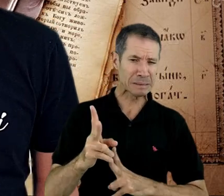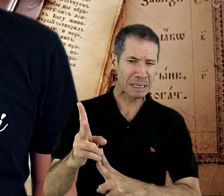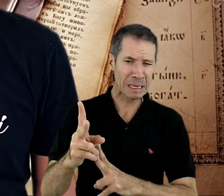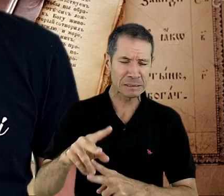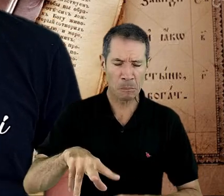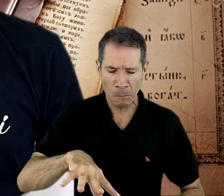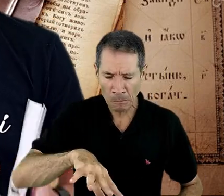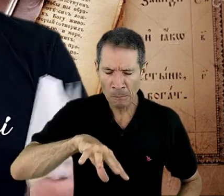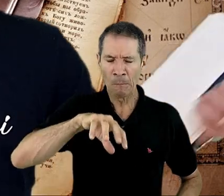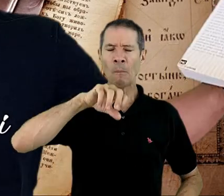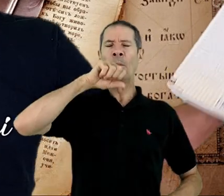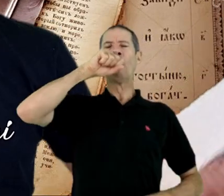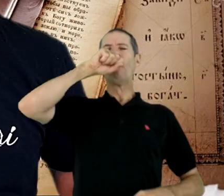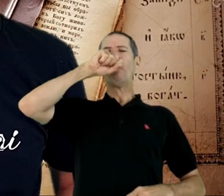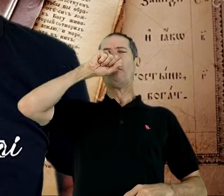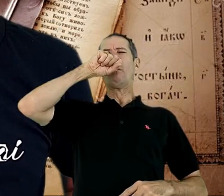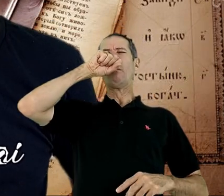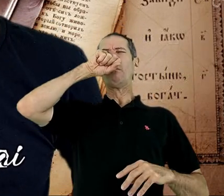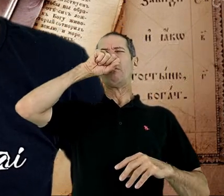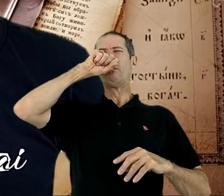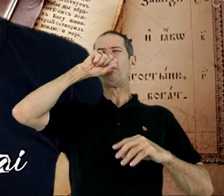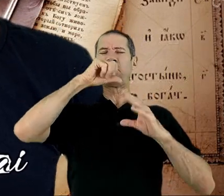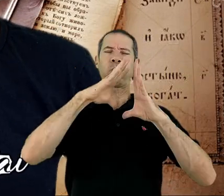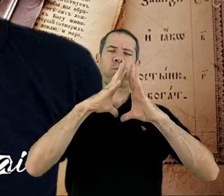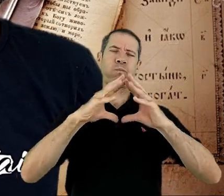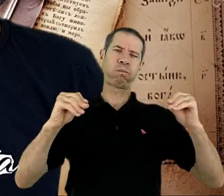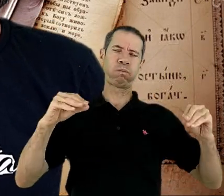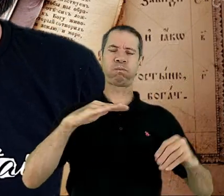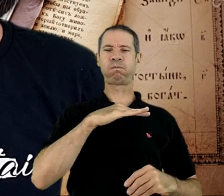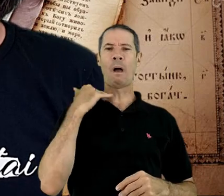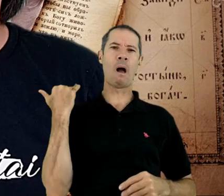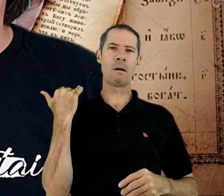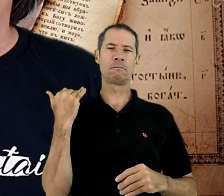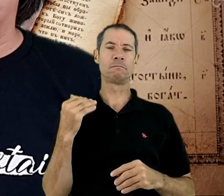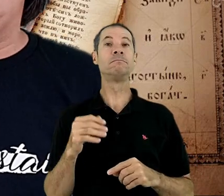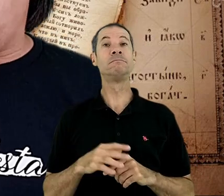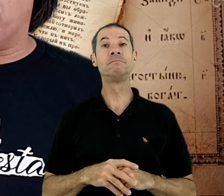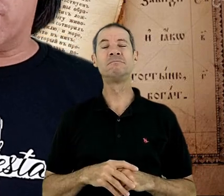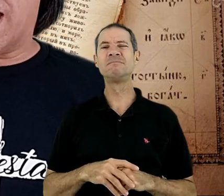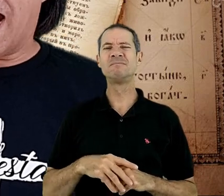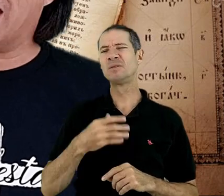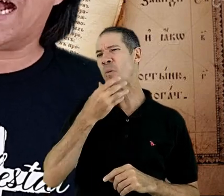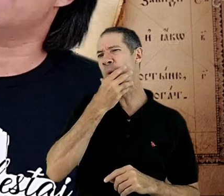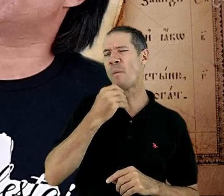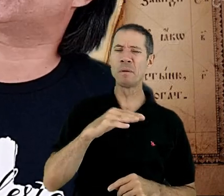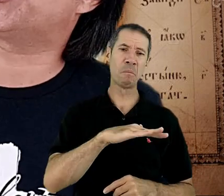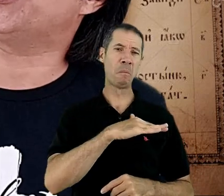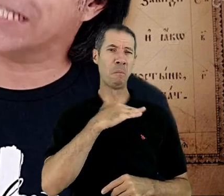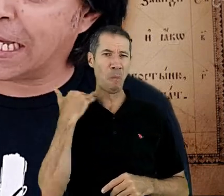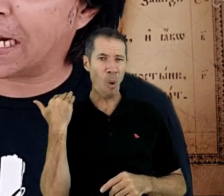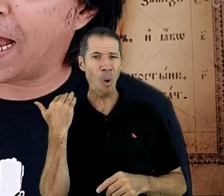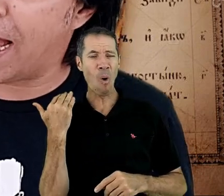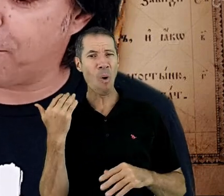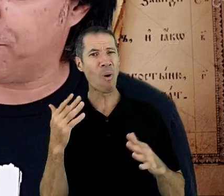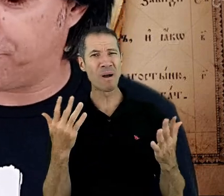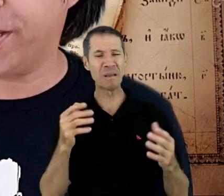suspiro e deixa de existir. Quando um homem morre, a casa o tornará a viver.